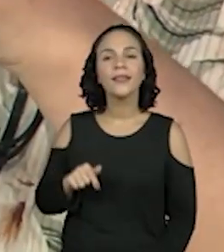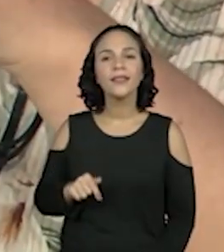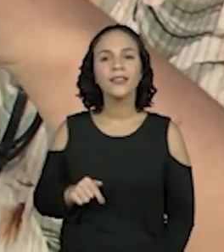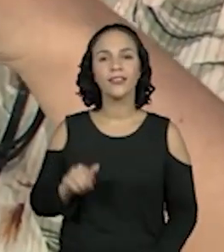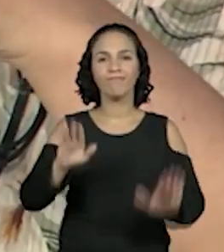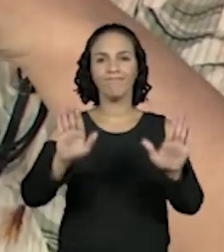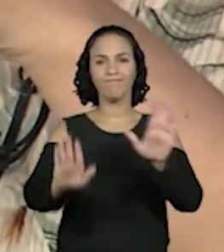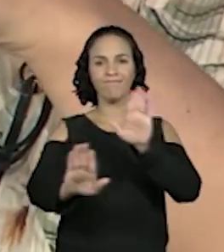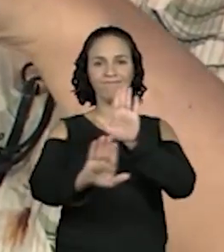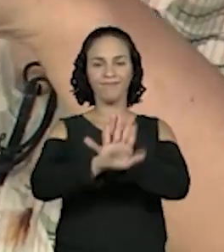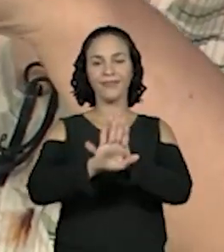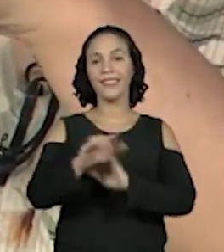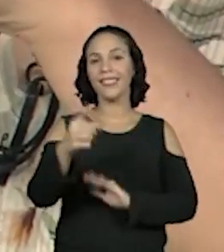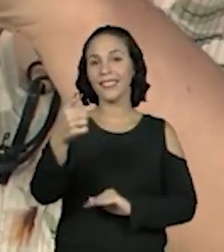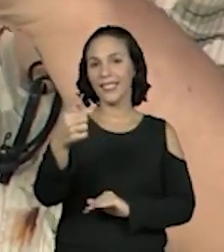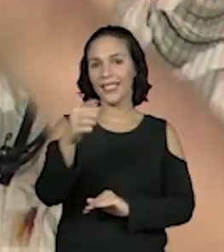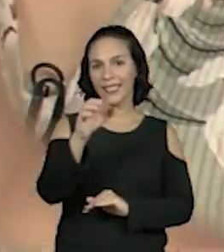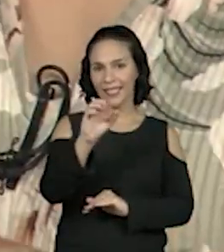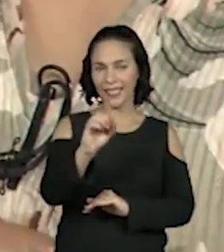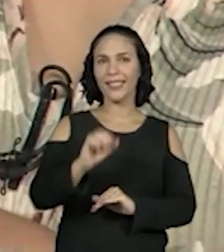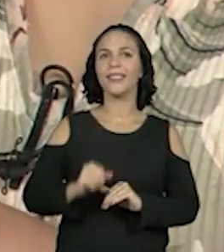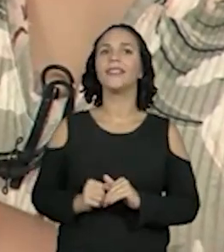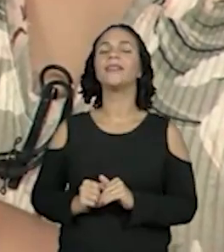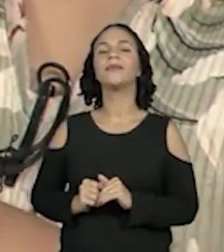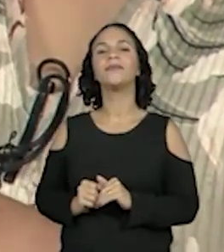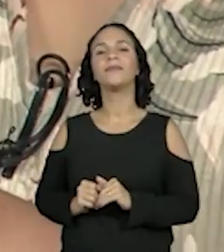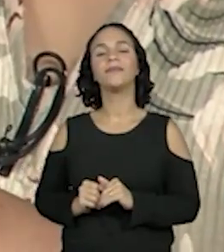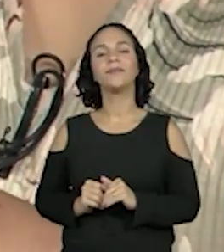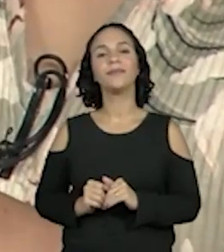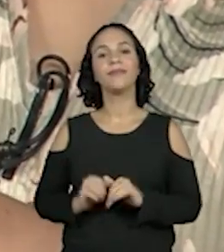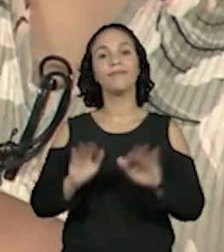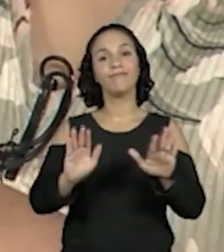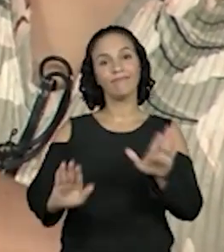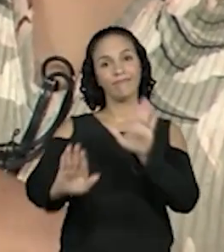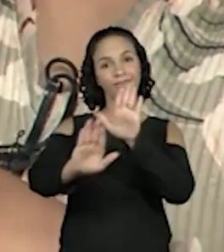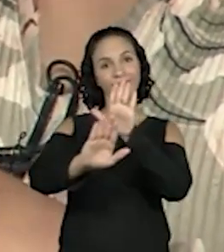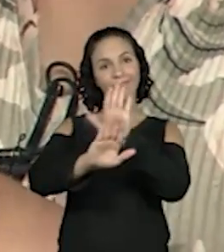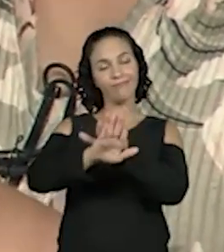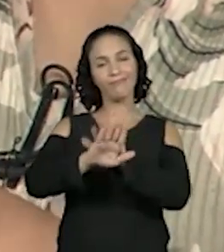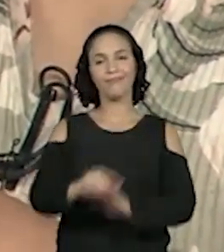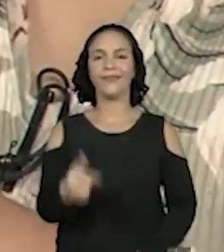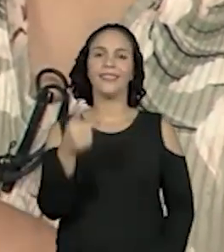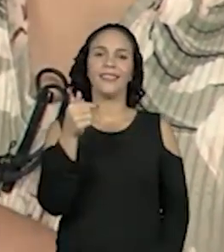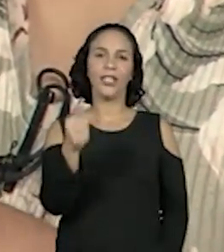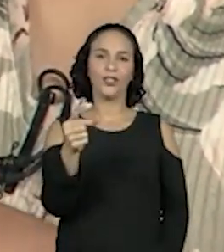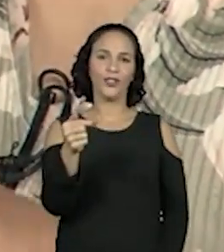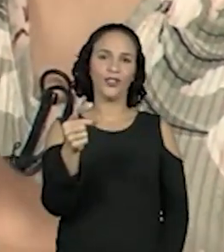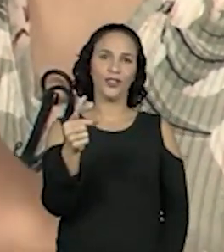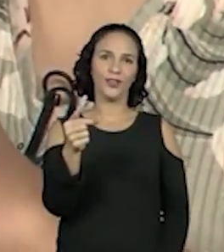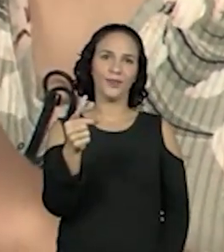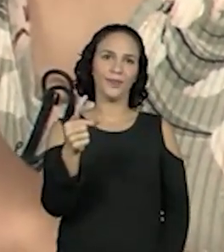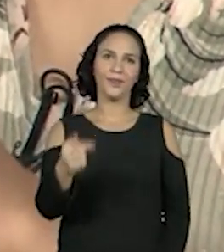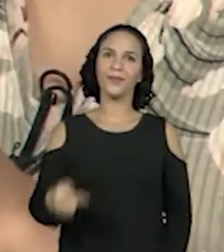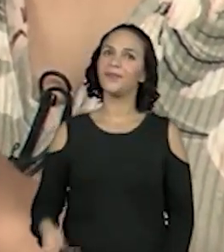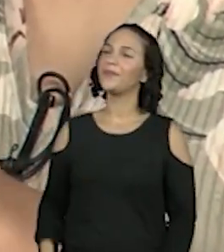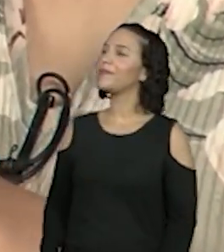Aí, 70. Aqui em cima. E aí, 777.